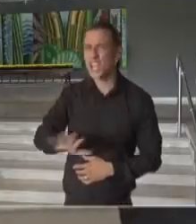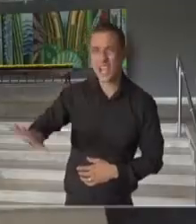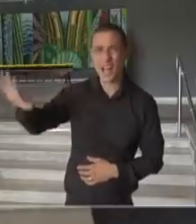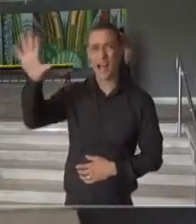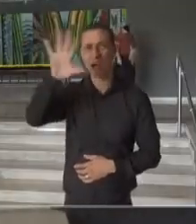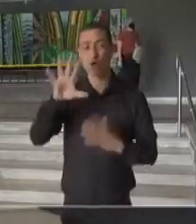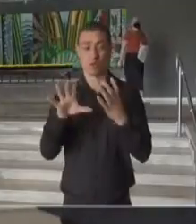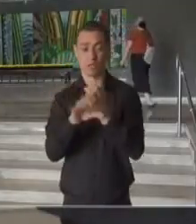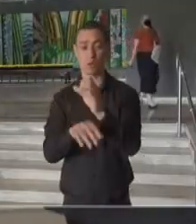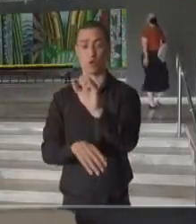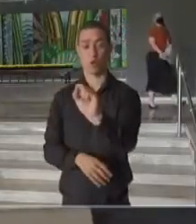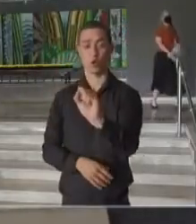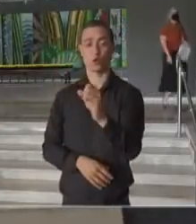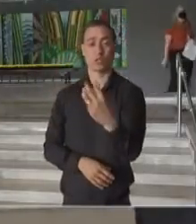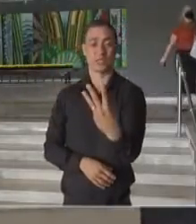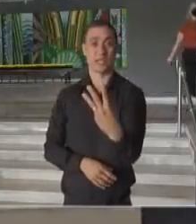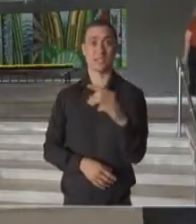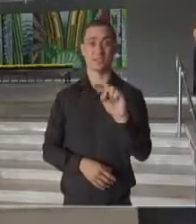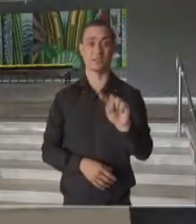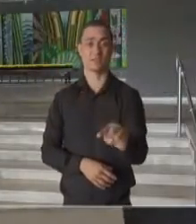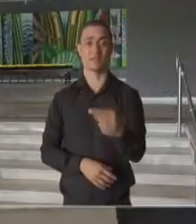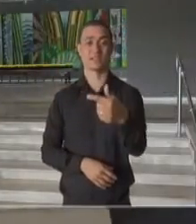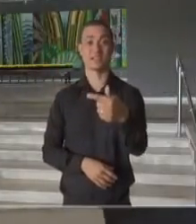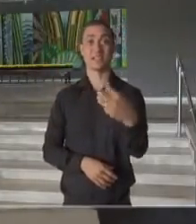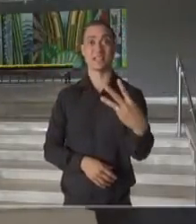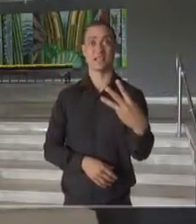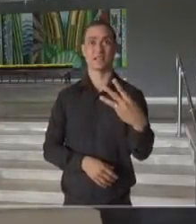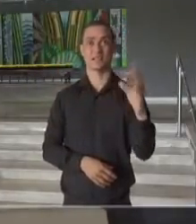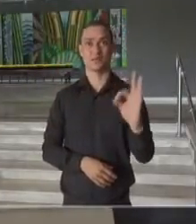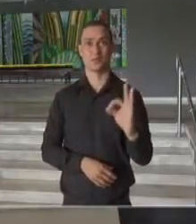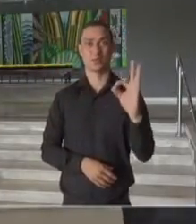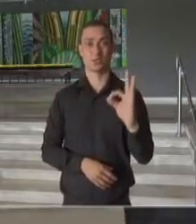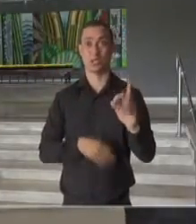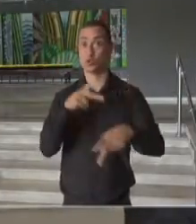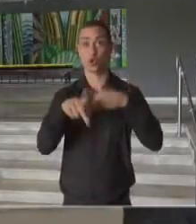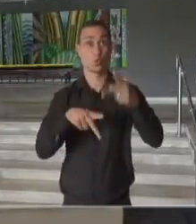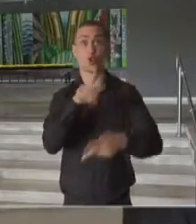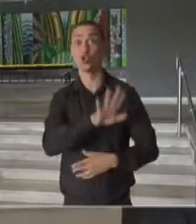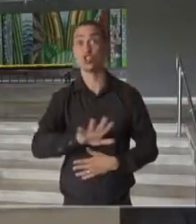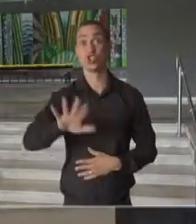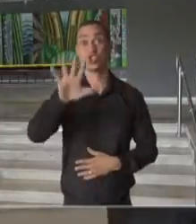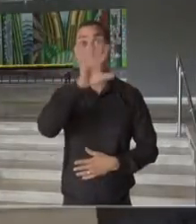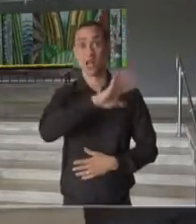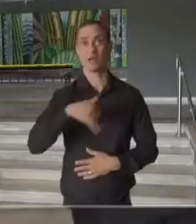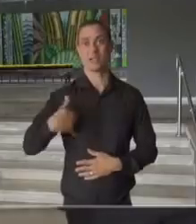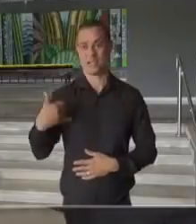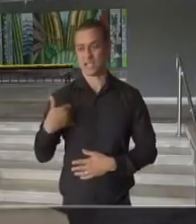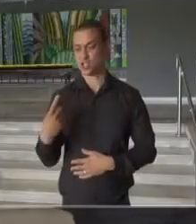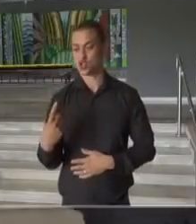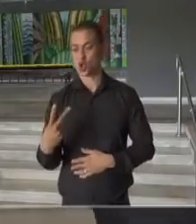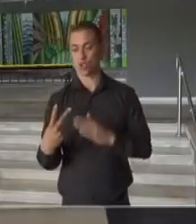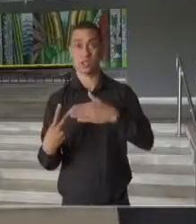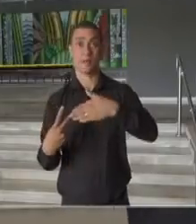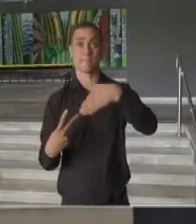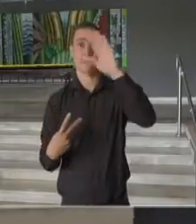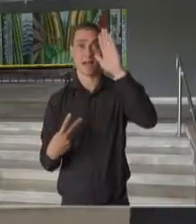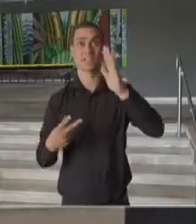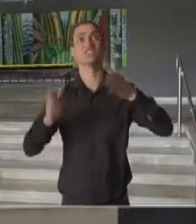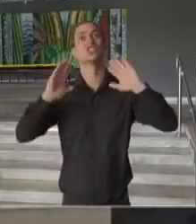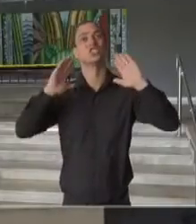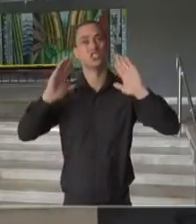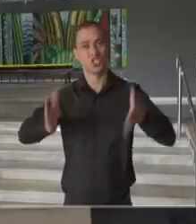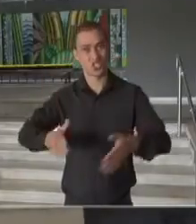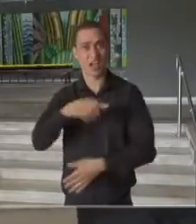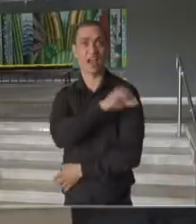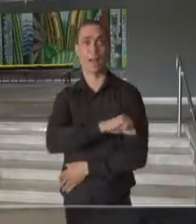83,73% da população de 12 anos ou mais já tomaram